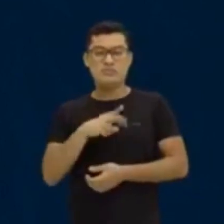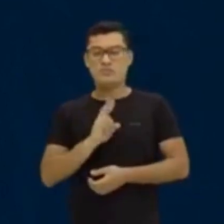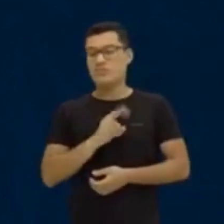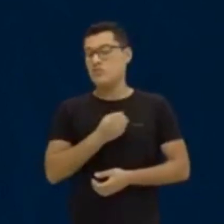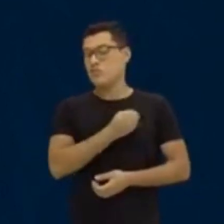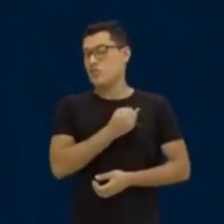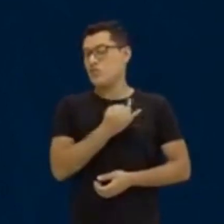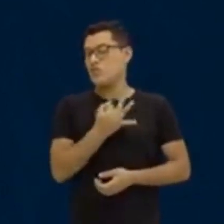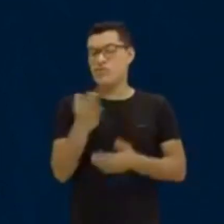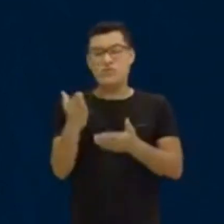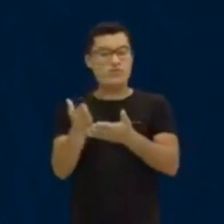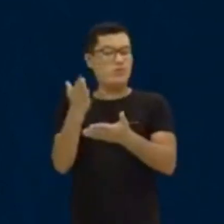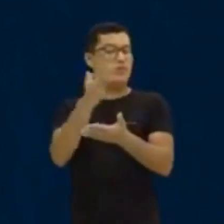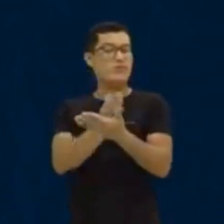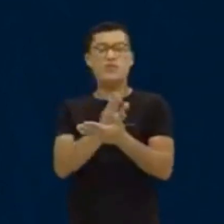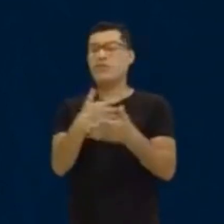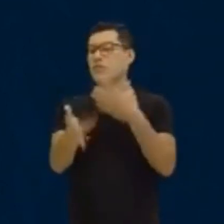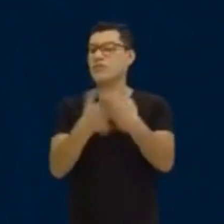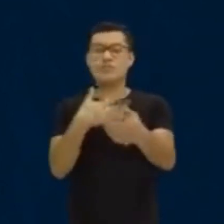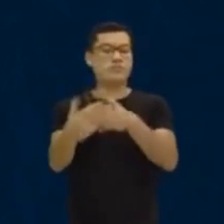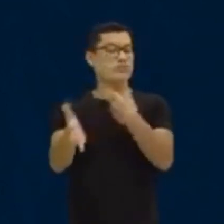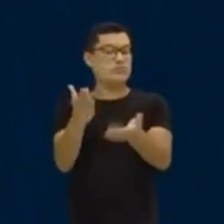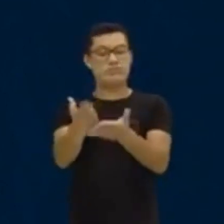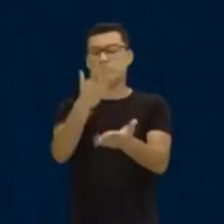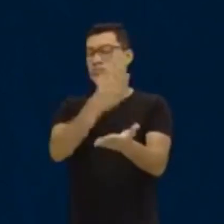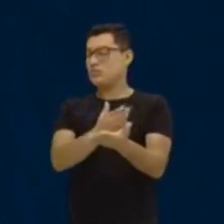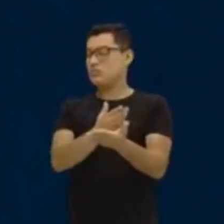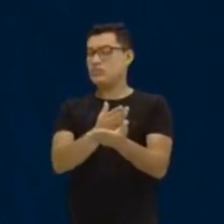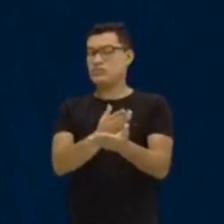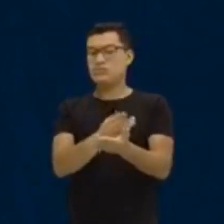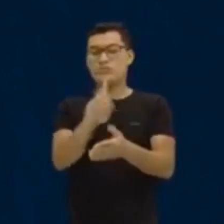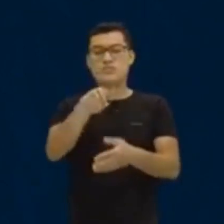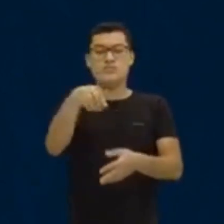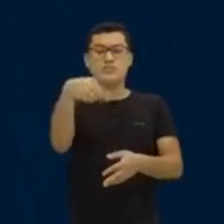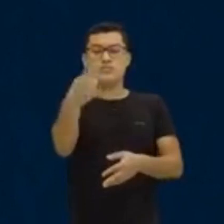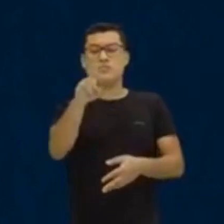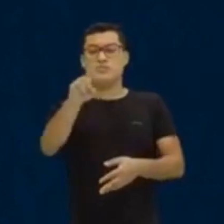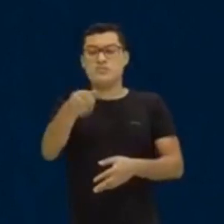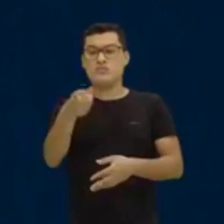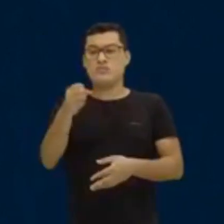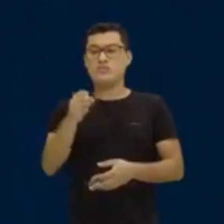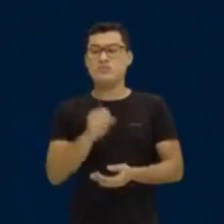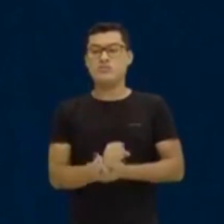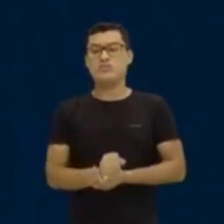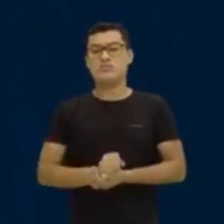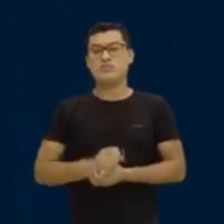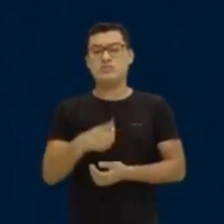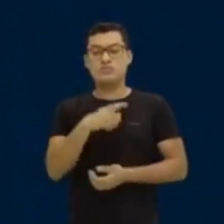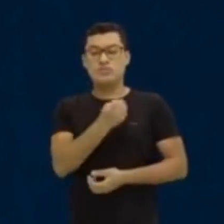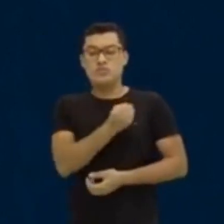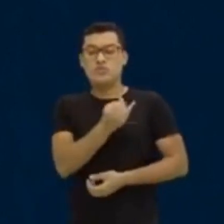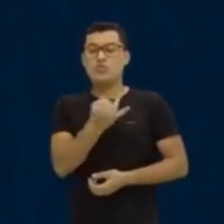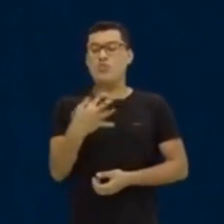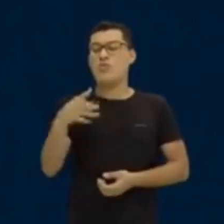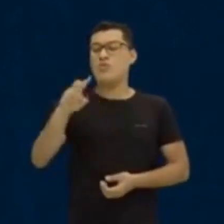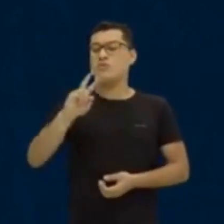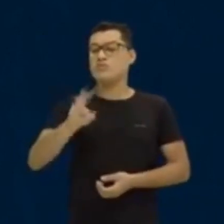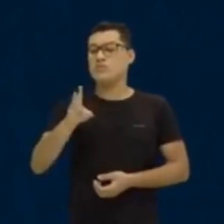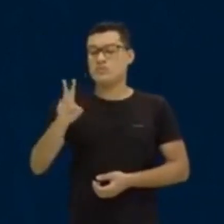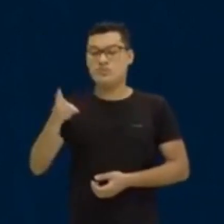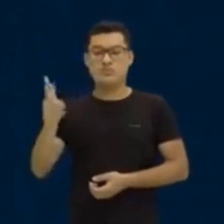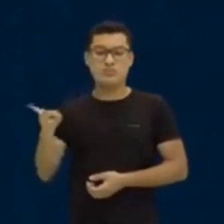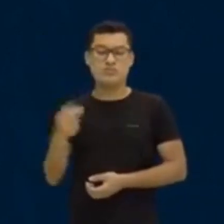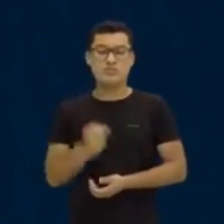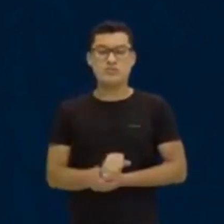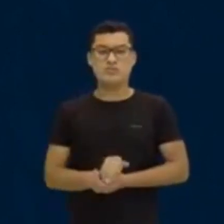importa antes, tá, pessoal? Depois da vírgula, só tenho elementos se repetindo. Como é que eu transformo